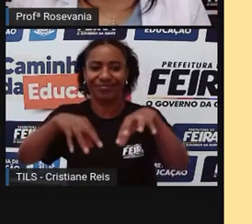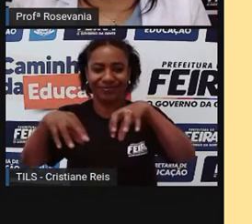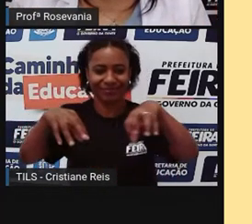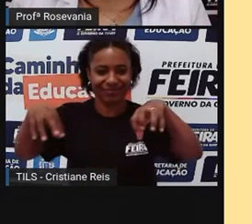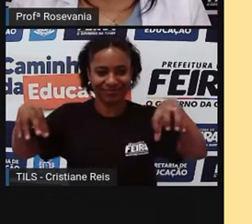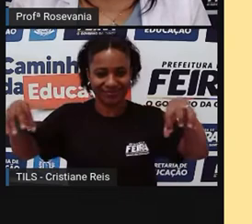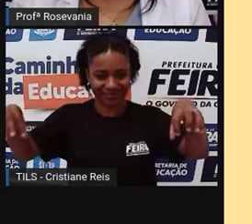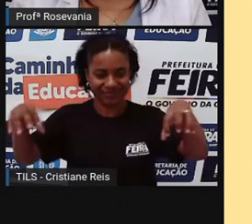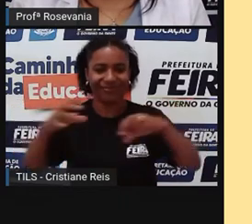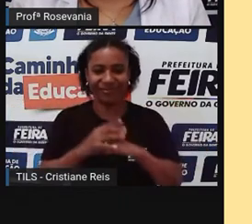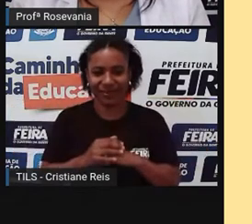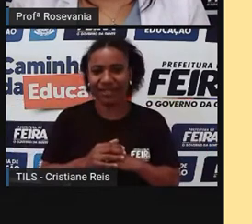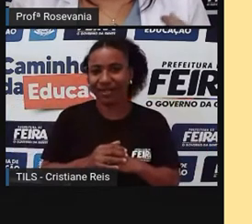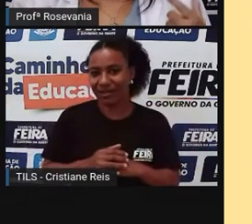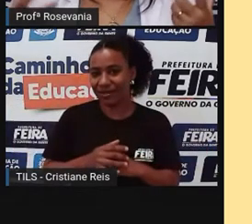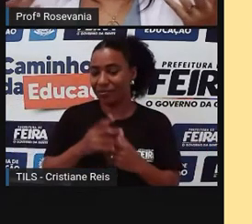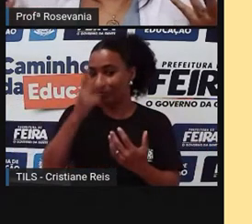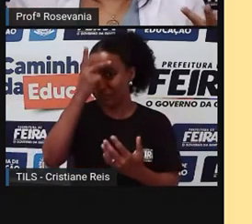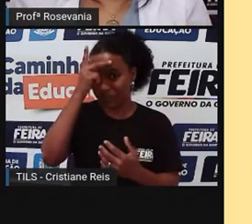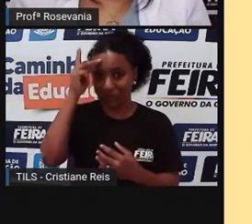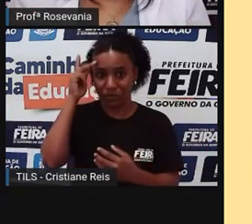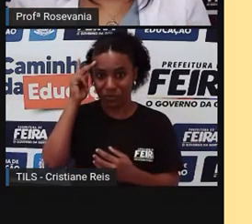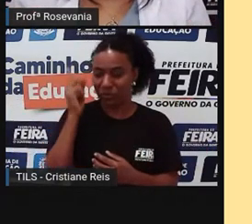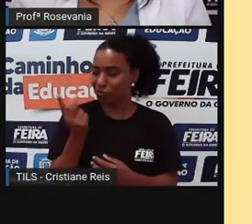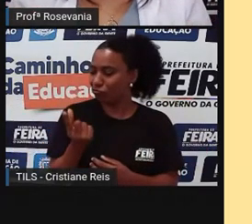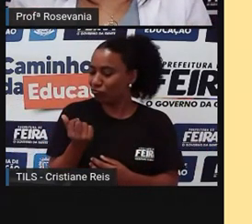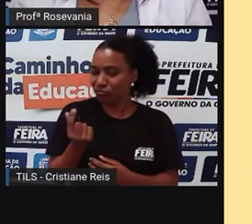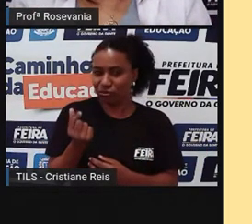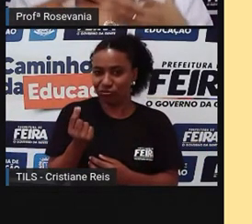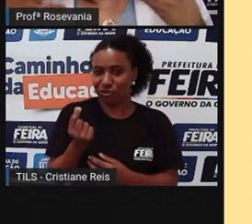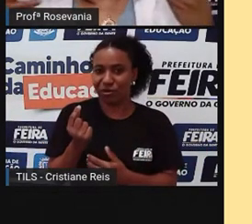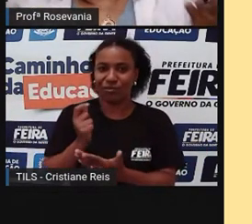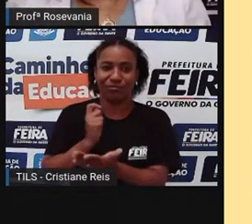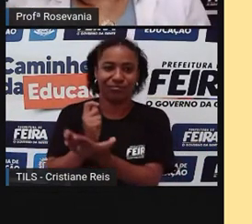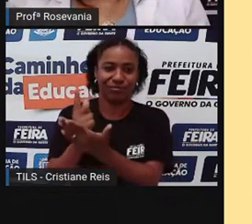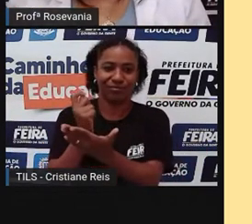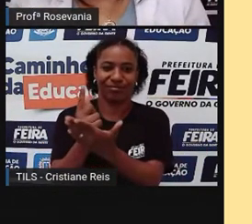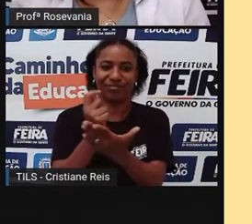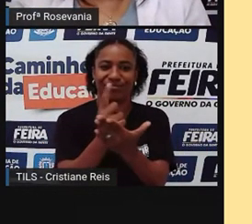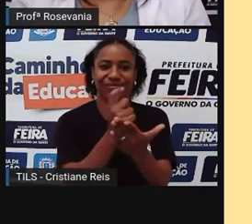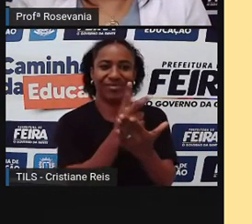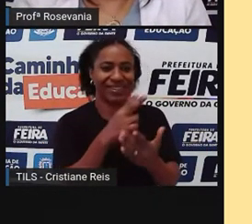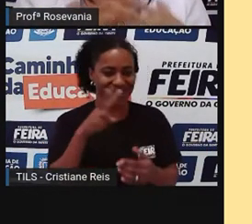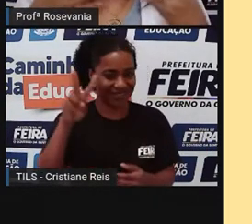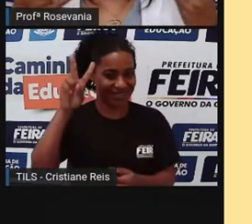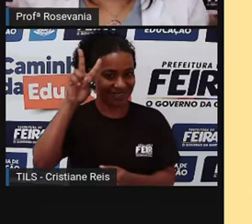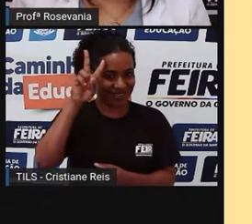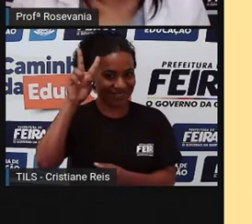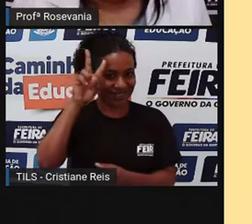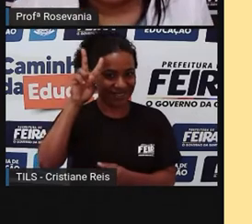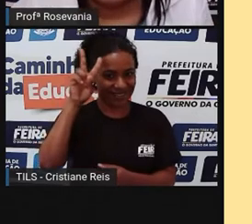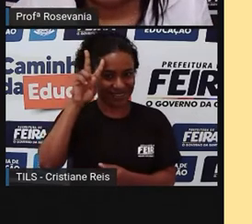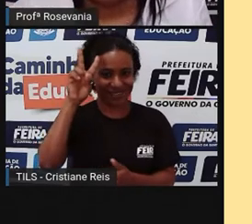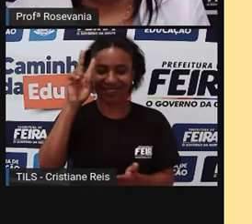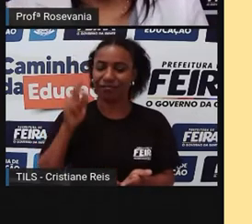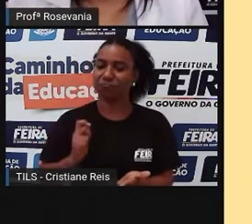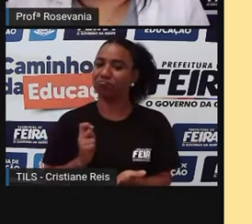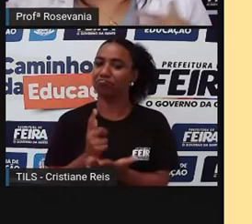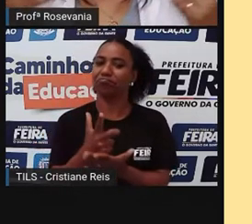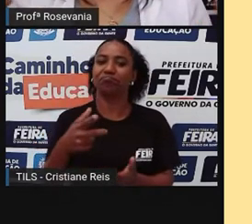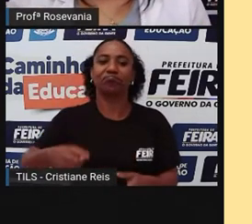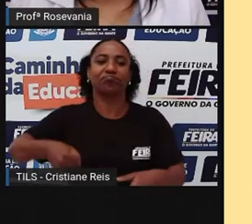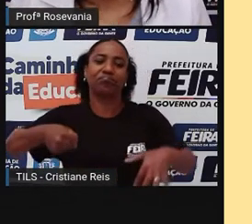assim, né, de pompa, era o dia que a pessoa tinha dinheiro, que ia comprar as coisas, que ia abastecer a casa,